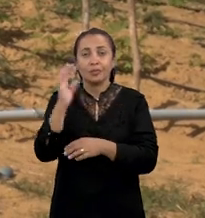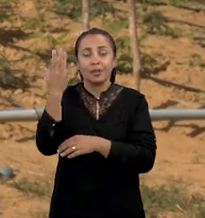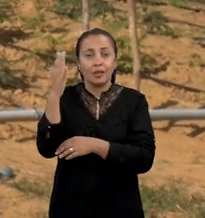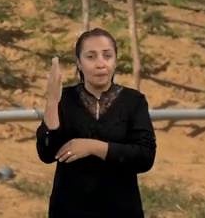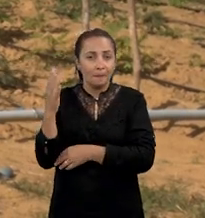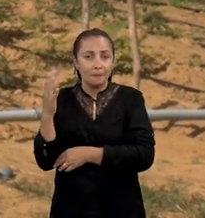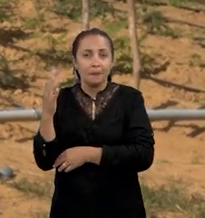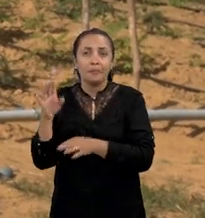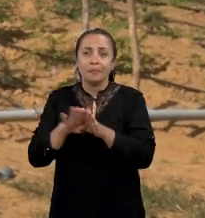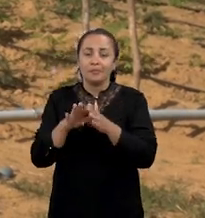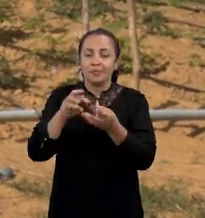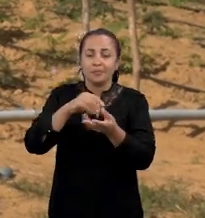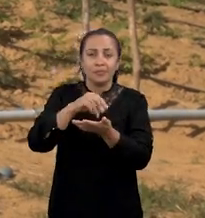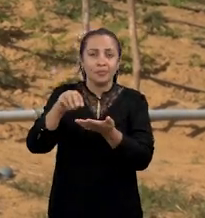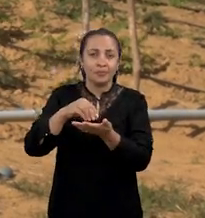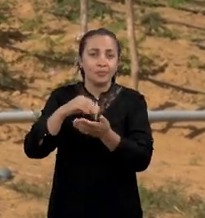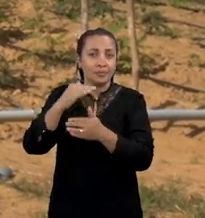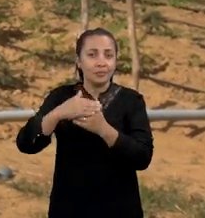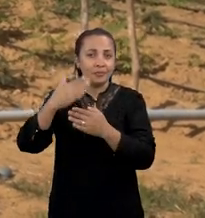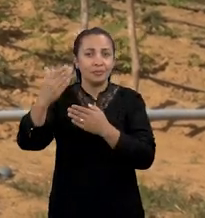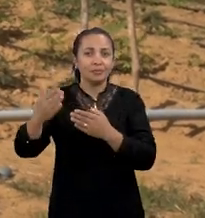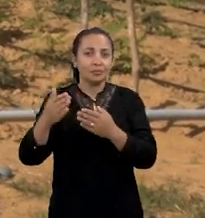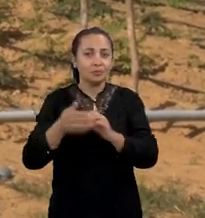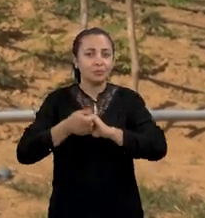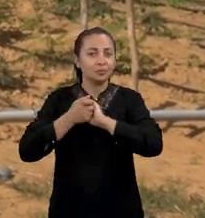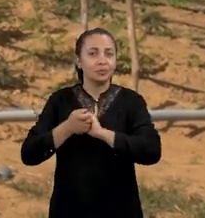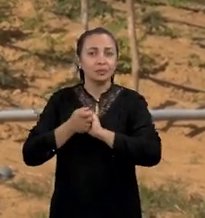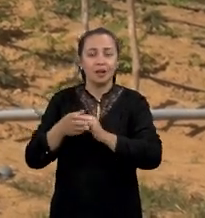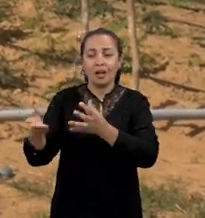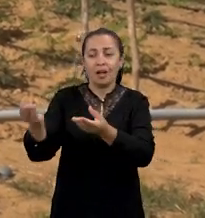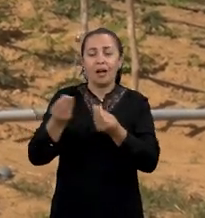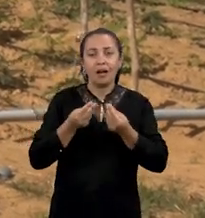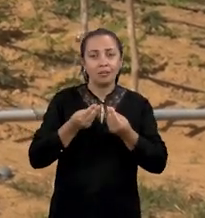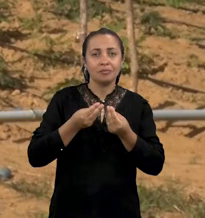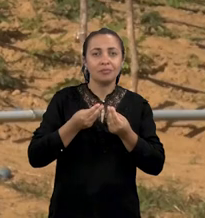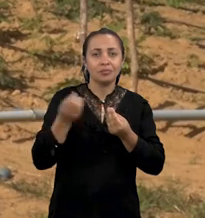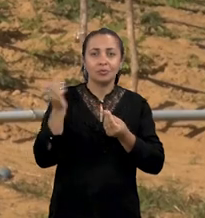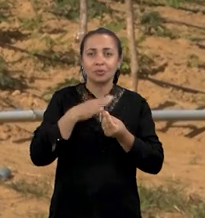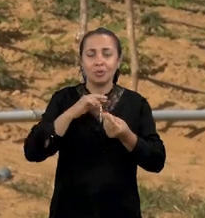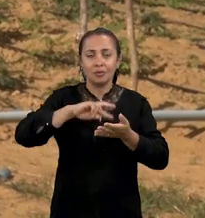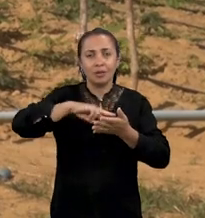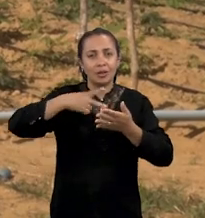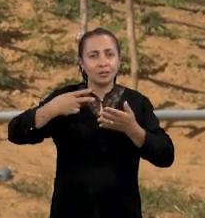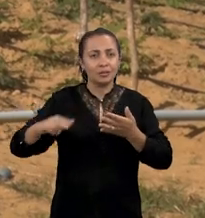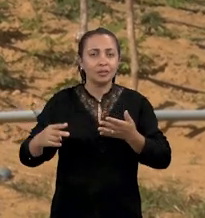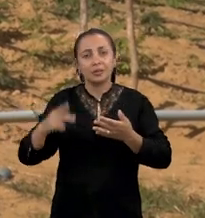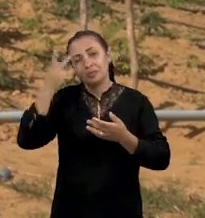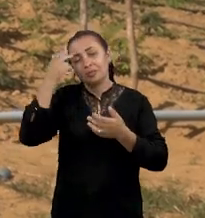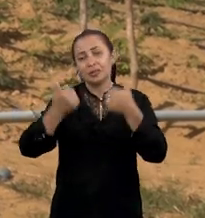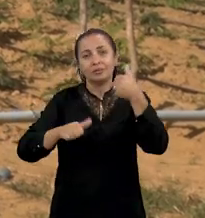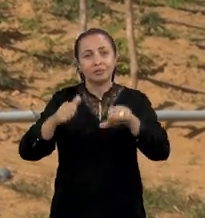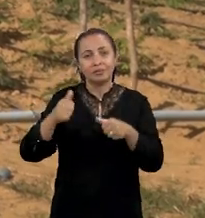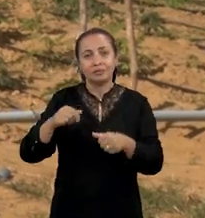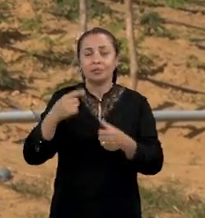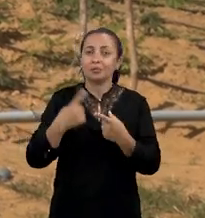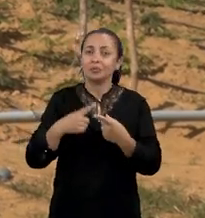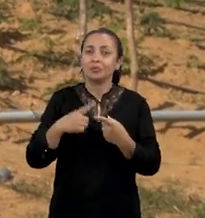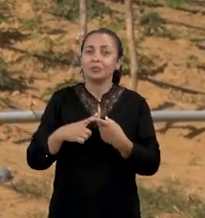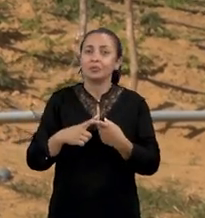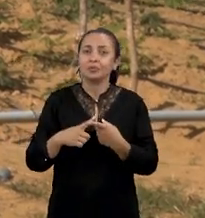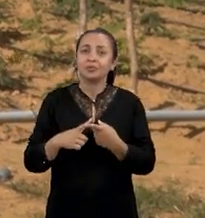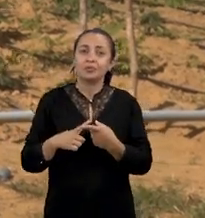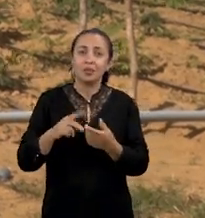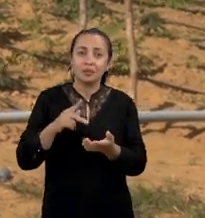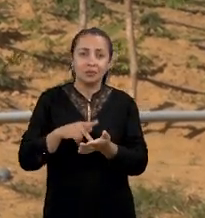produzidos através de sementes. E vamos também, através dos parceiros, receber novos materiais, novas variedades para avaliar. Porque